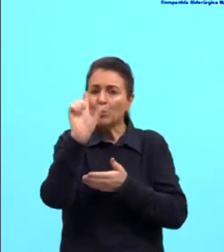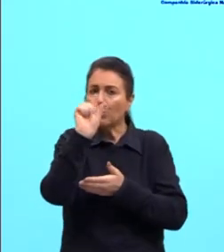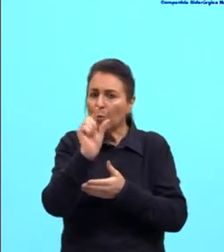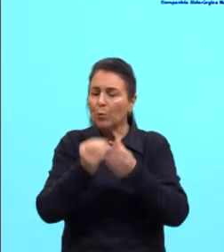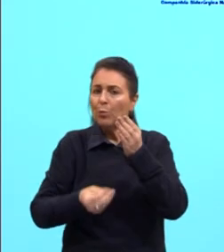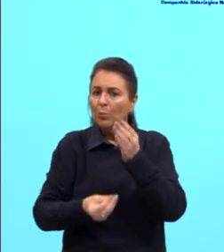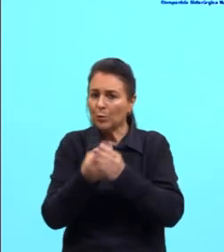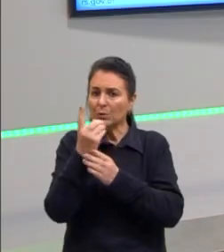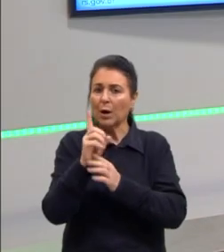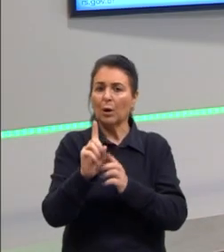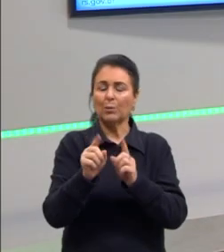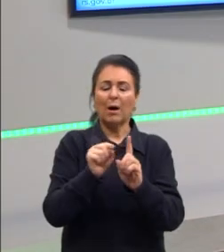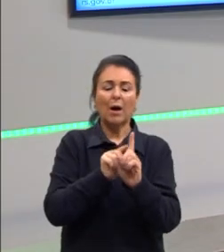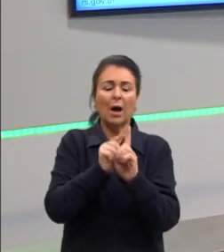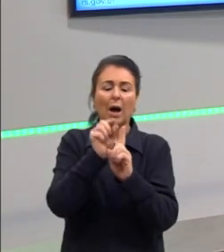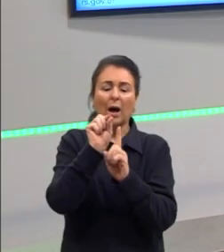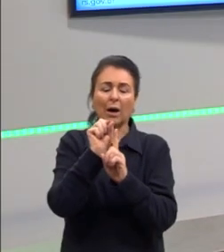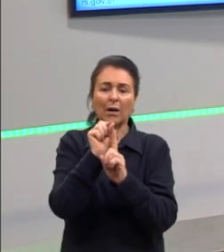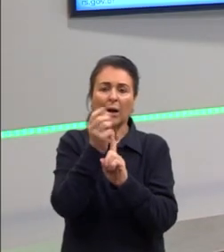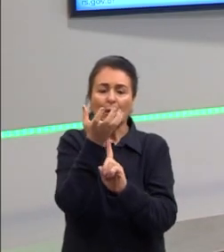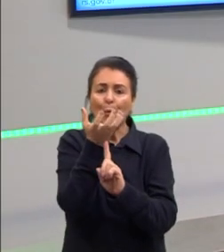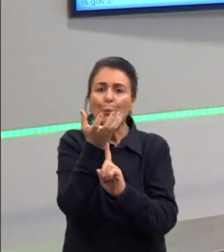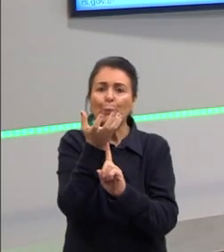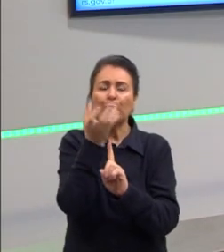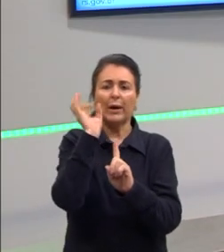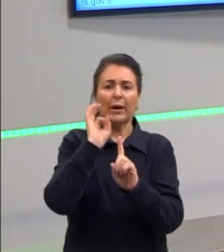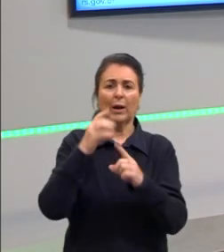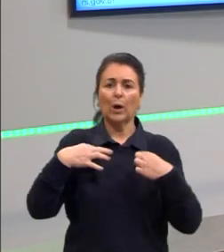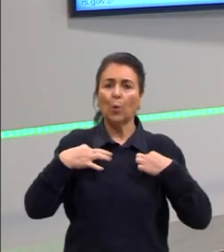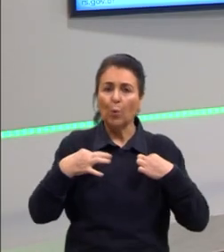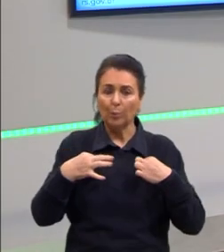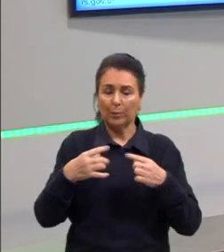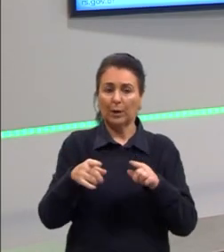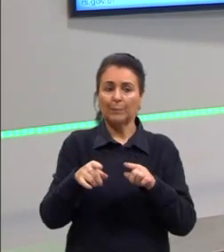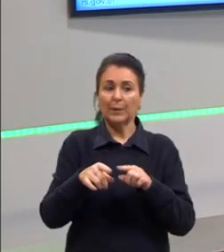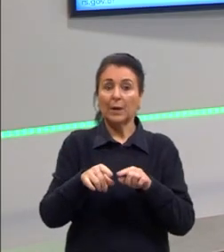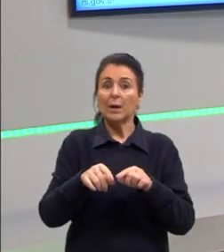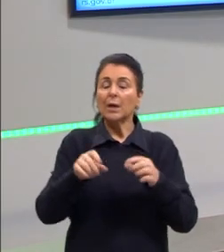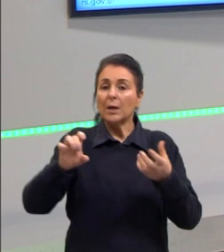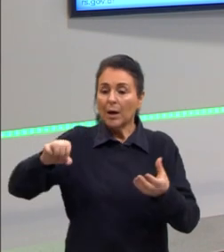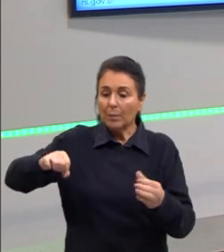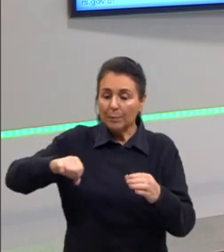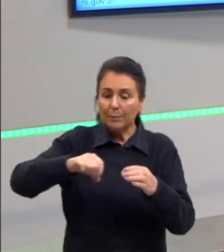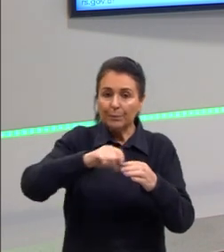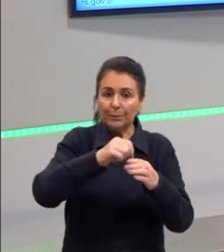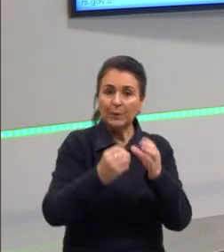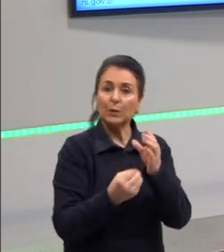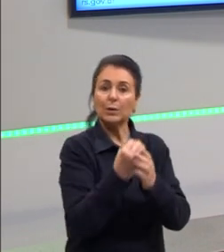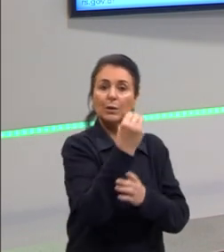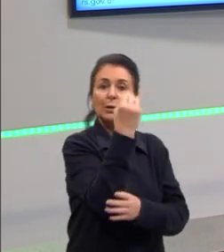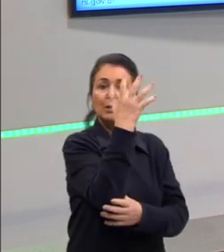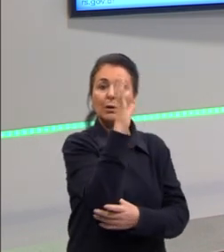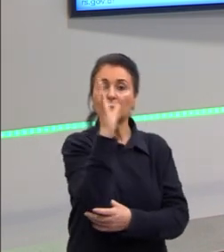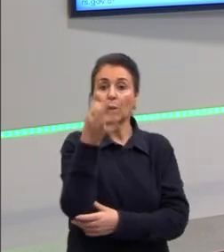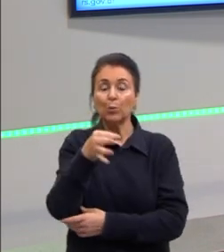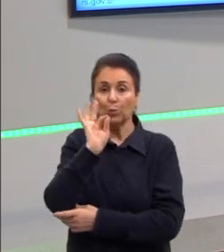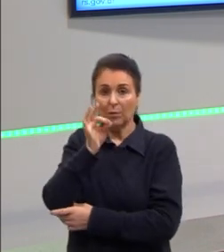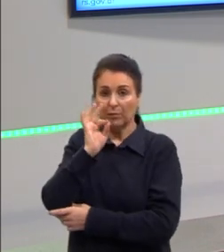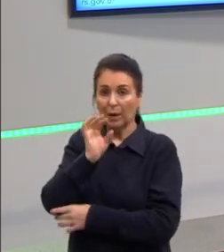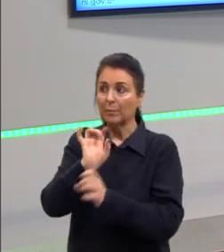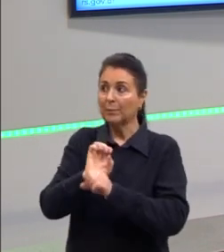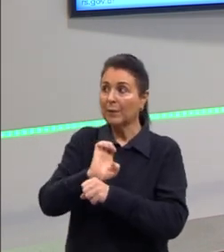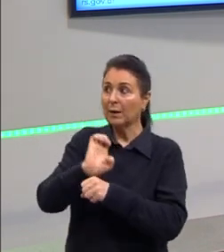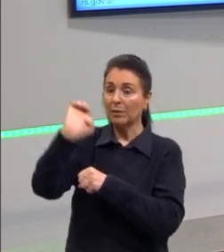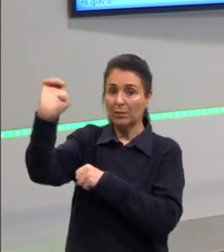fábricas, pequeno porte, principalmente o café, sendo a exportação. A gente já viu isso relacionado a isso. 1930